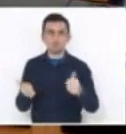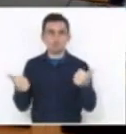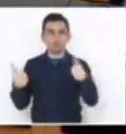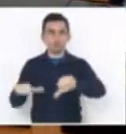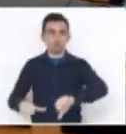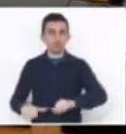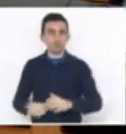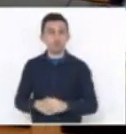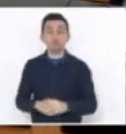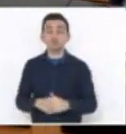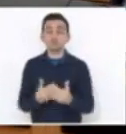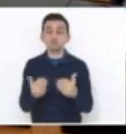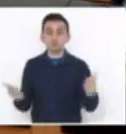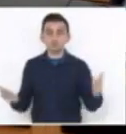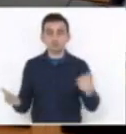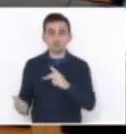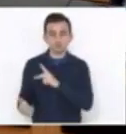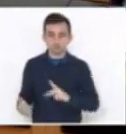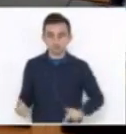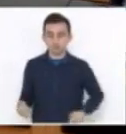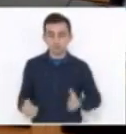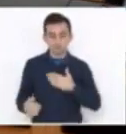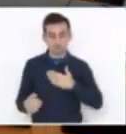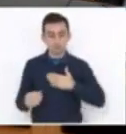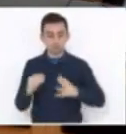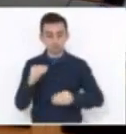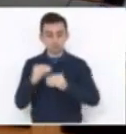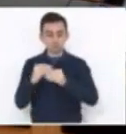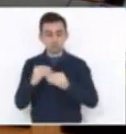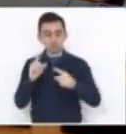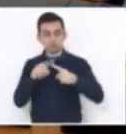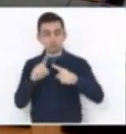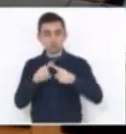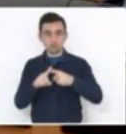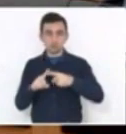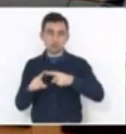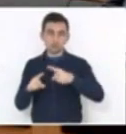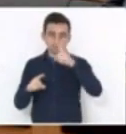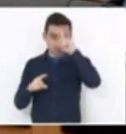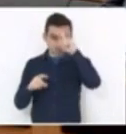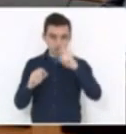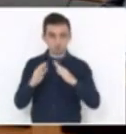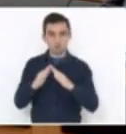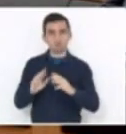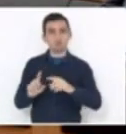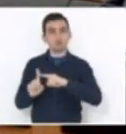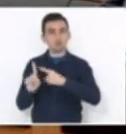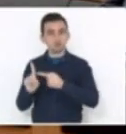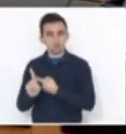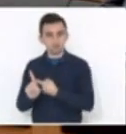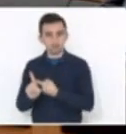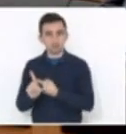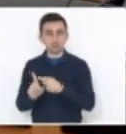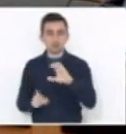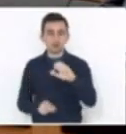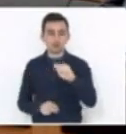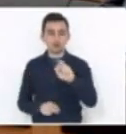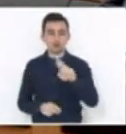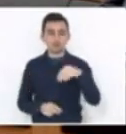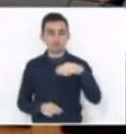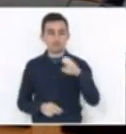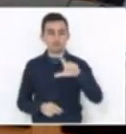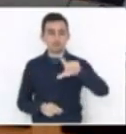senhores deputados, senhoras deputadas, minhas duas emendas seriam para a Carmela Dutra, por ser referência histórica, histórica no nosso Estado,